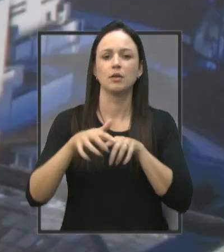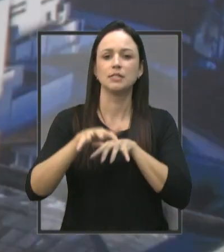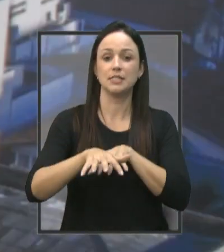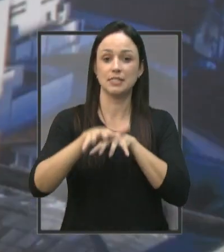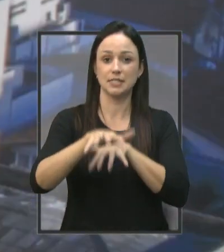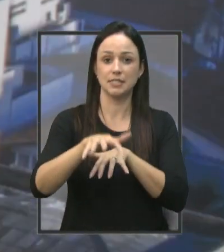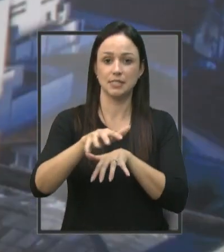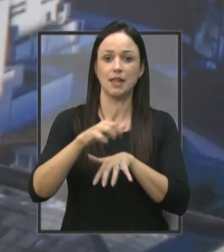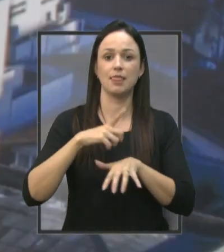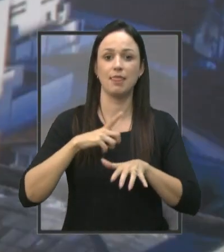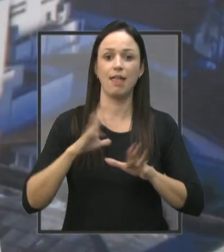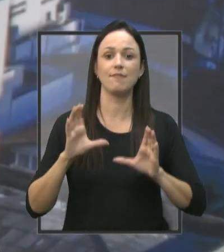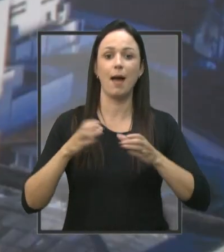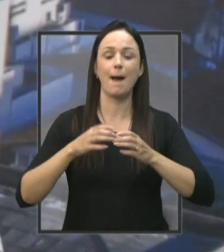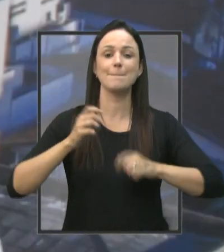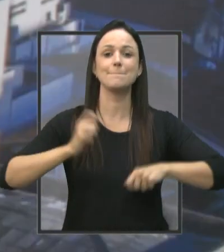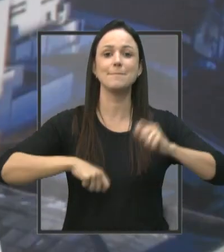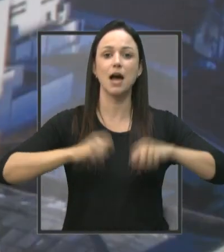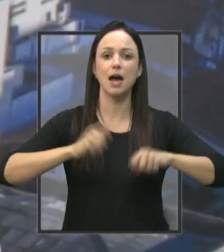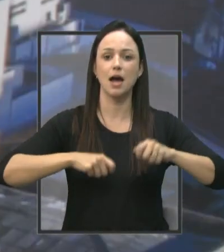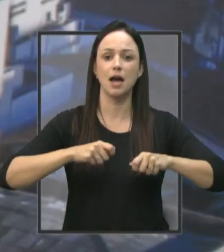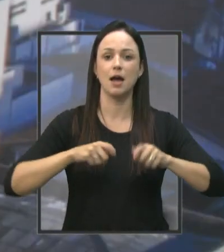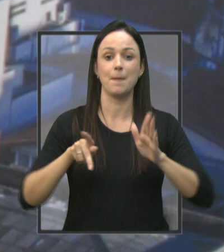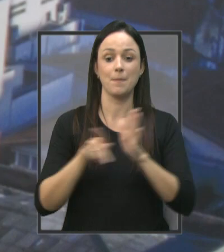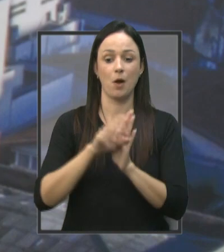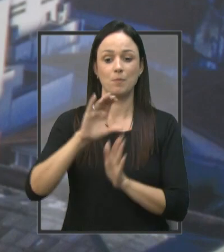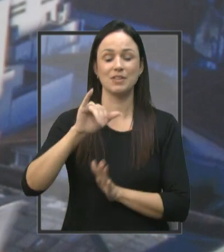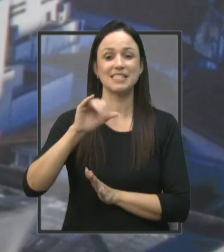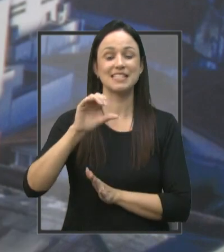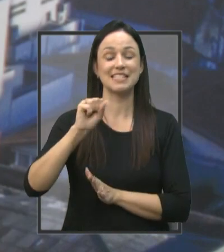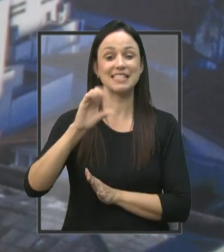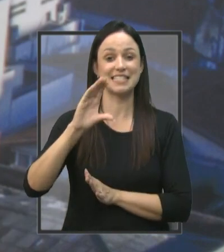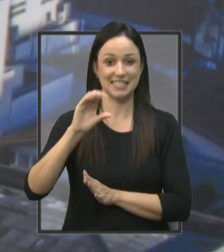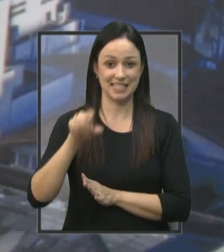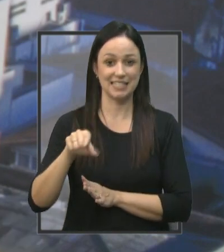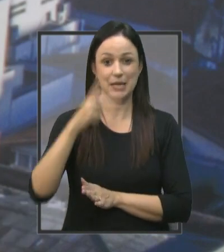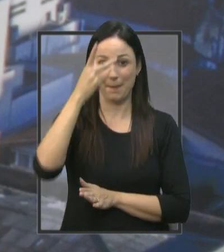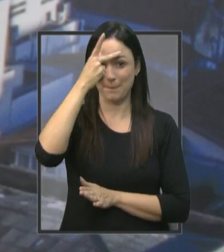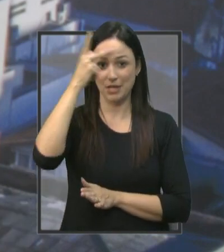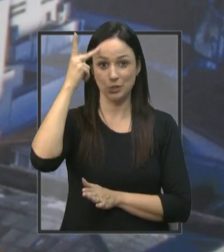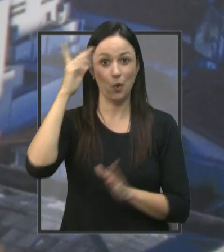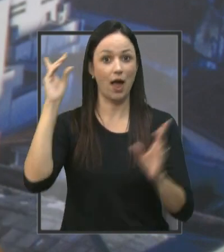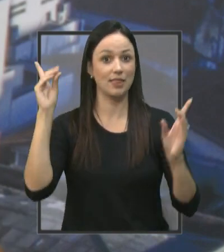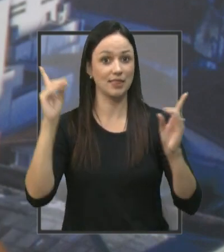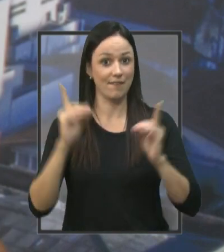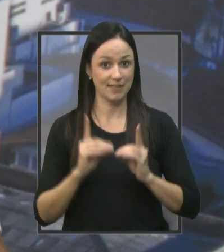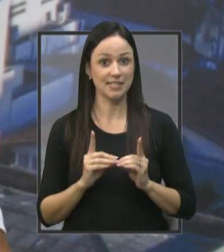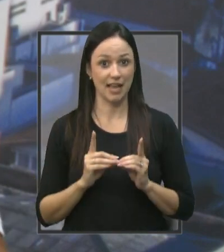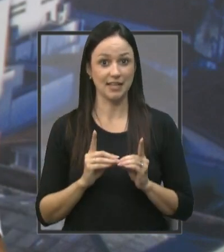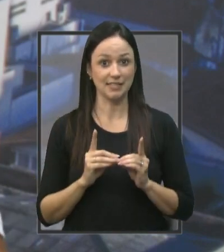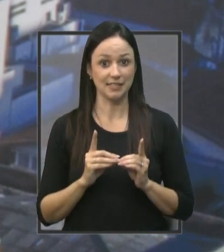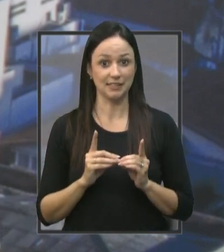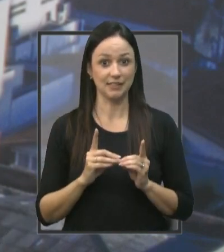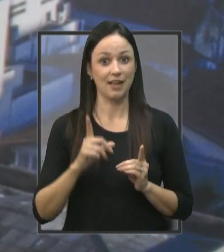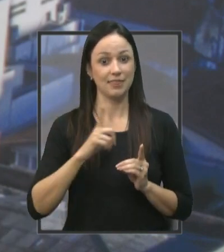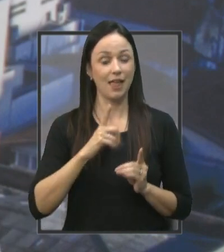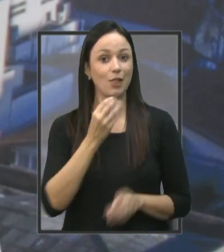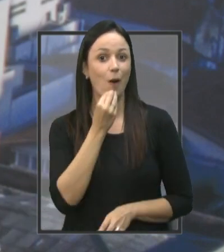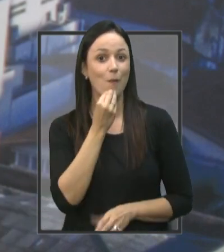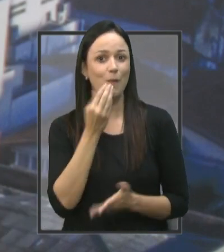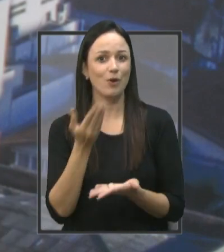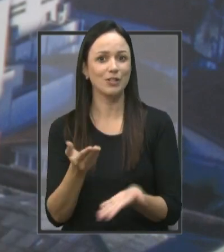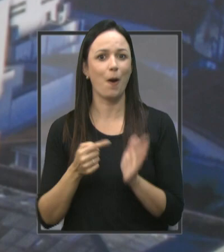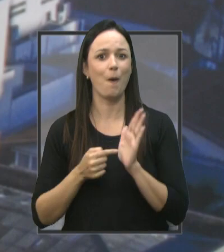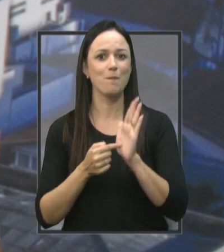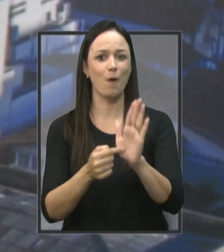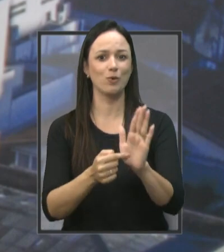tivemos A banda Do SISC São as pessoas Com deficiência Tendo oportunidade De